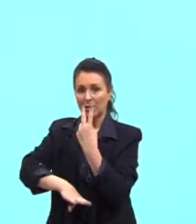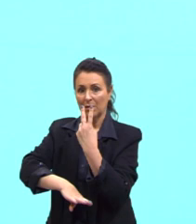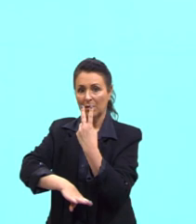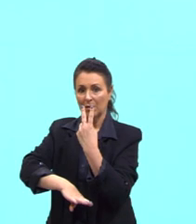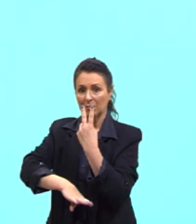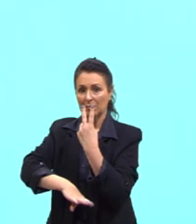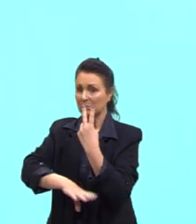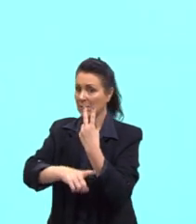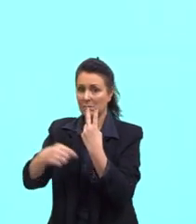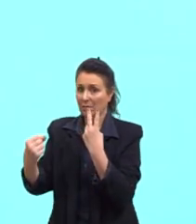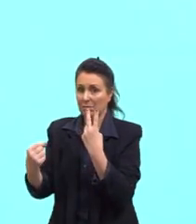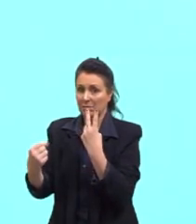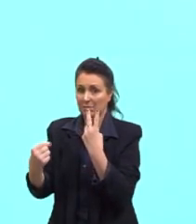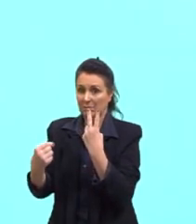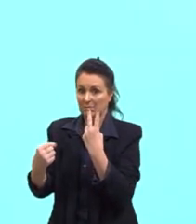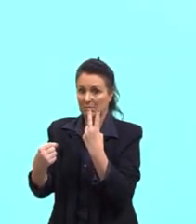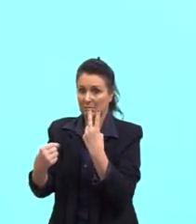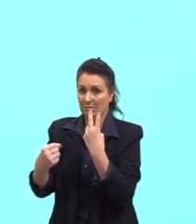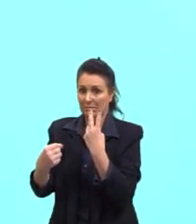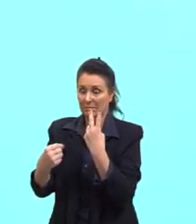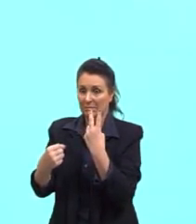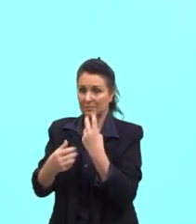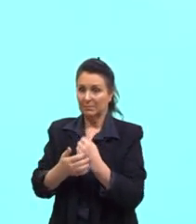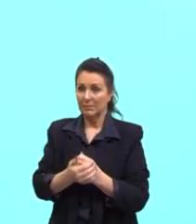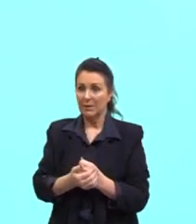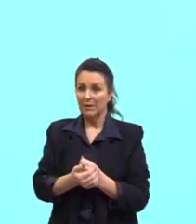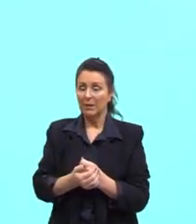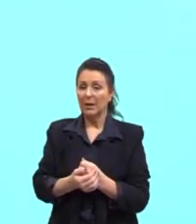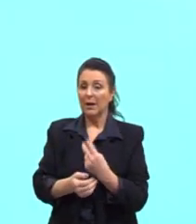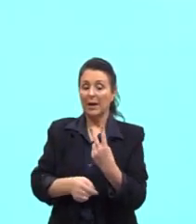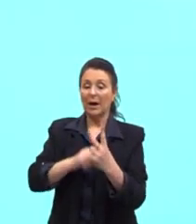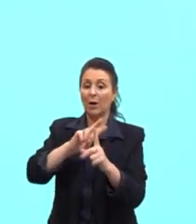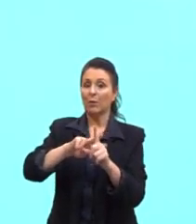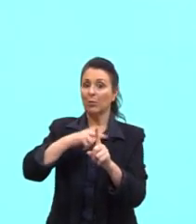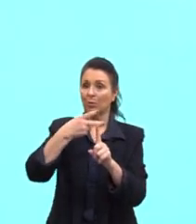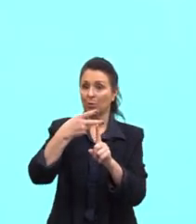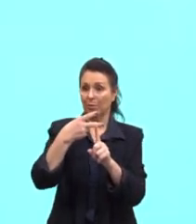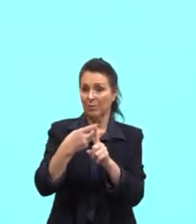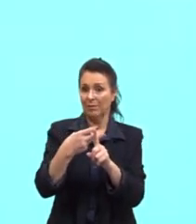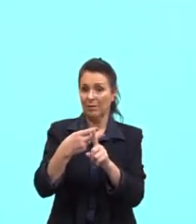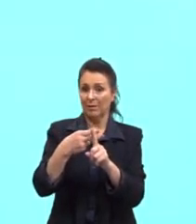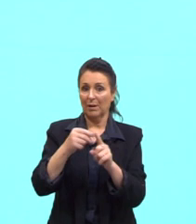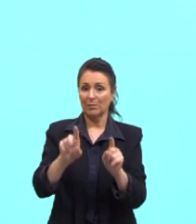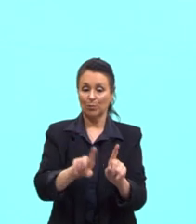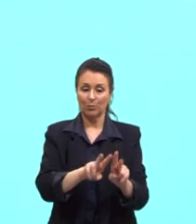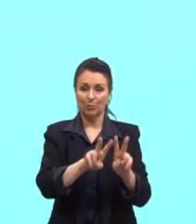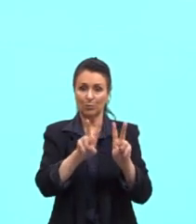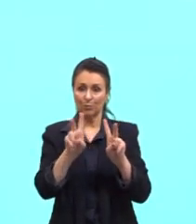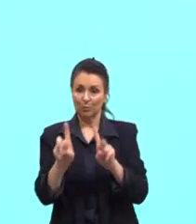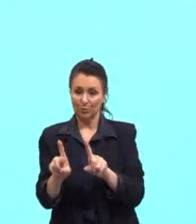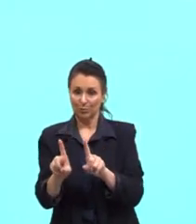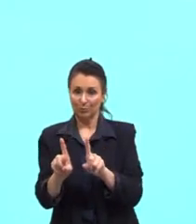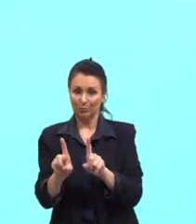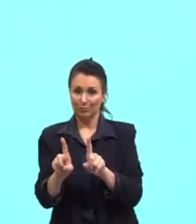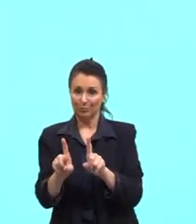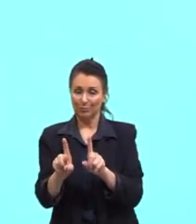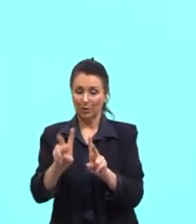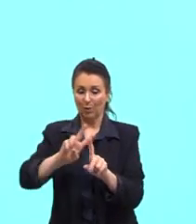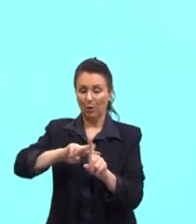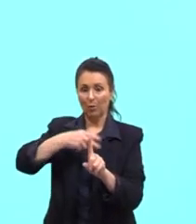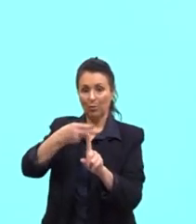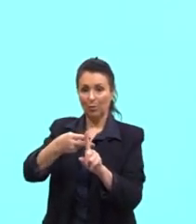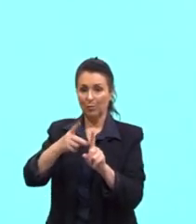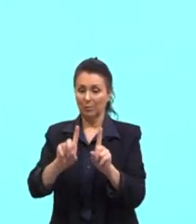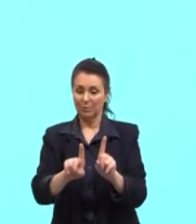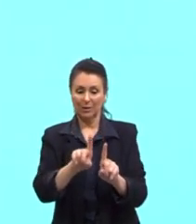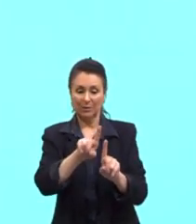Sai, deleta. Na duplicação, ela vai duplicar uma parte, um